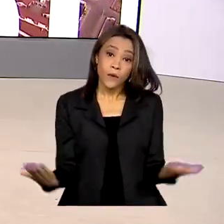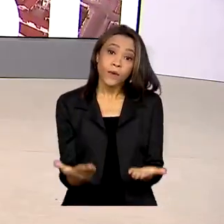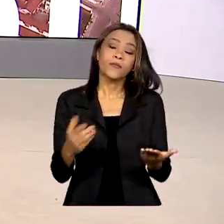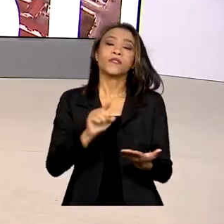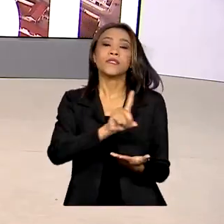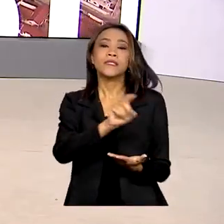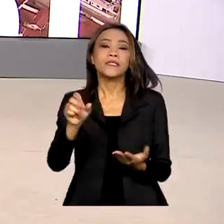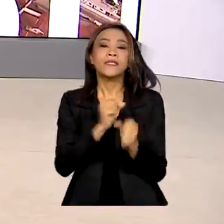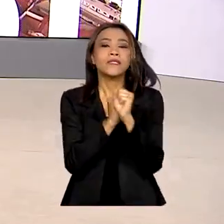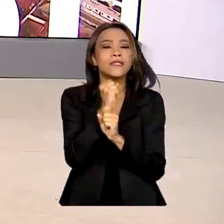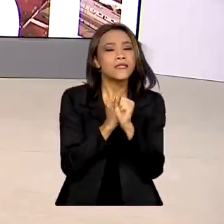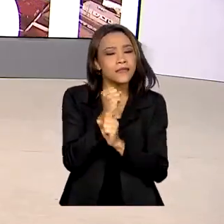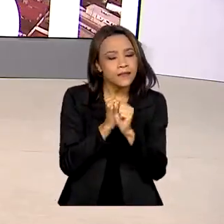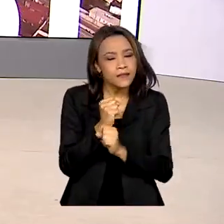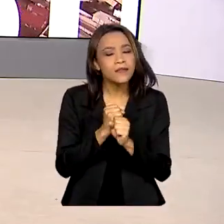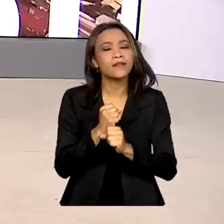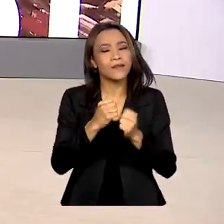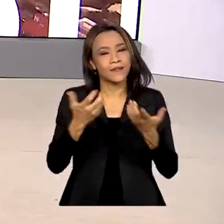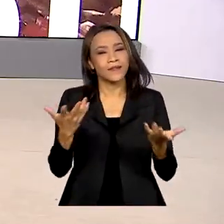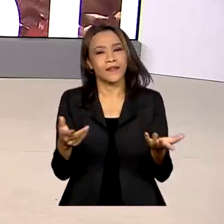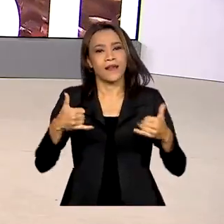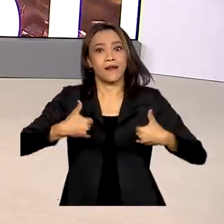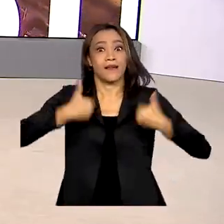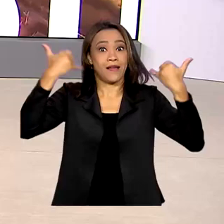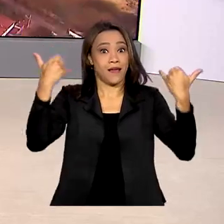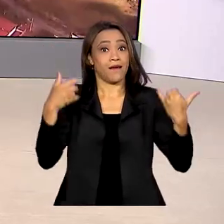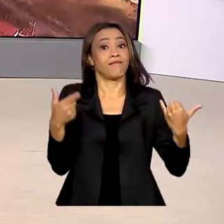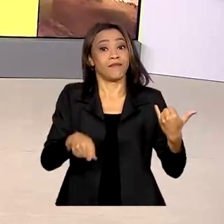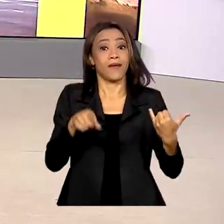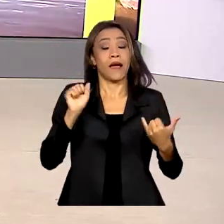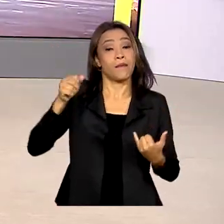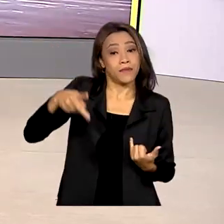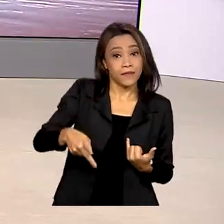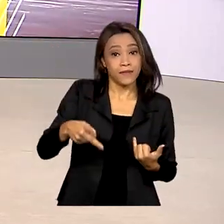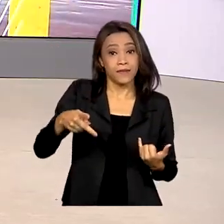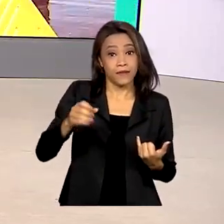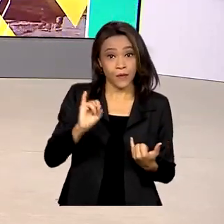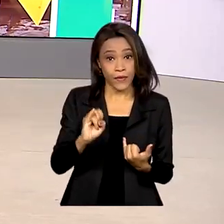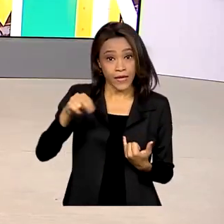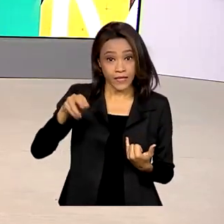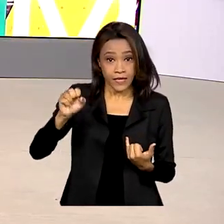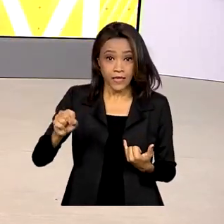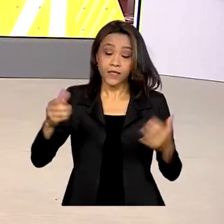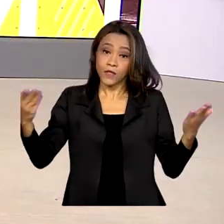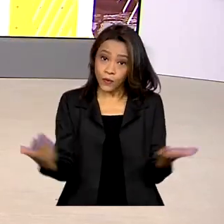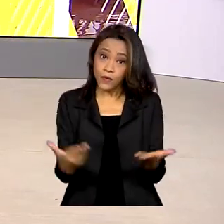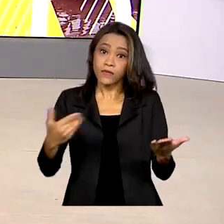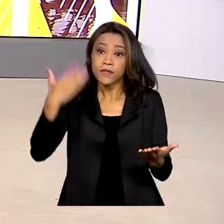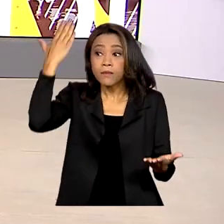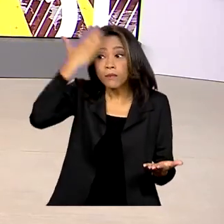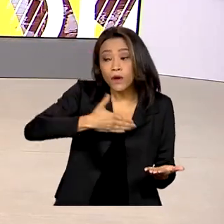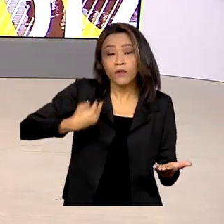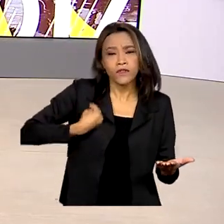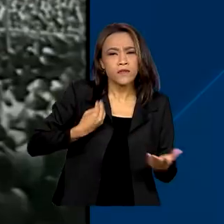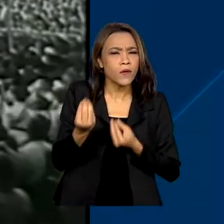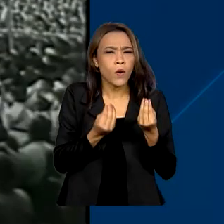agora, cabe ao INSS a prova de vida dos beneficiários por meio de cruzamento de dados.